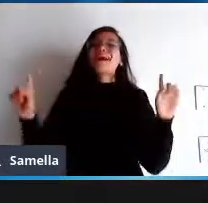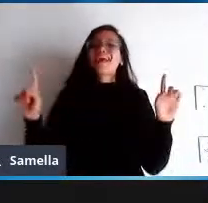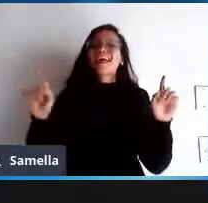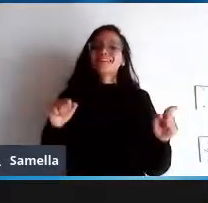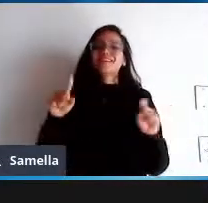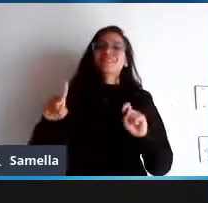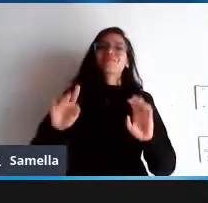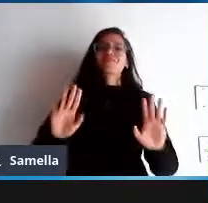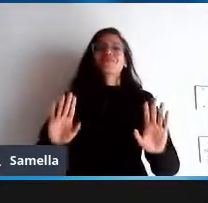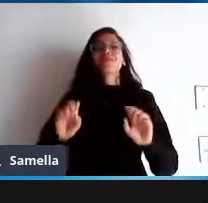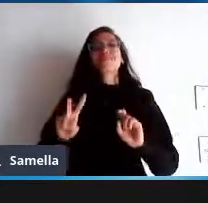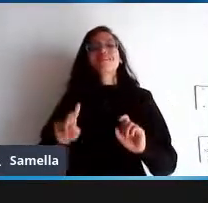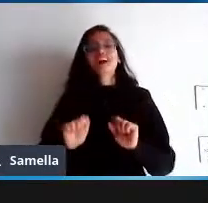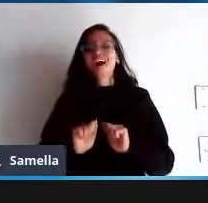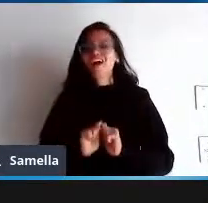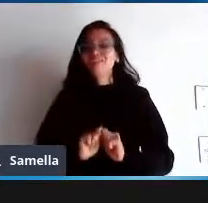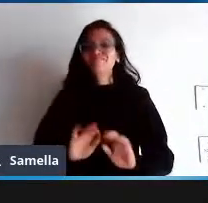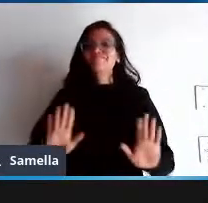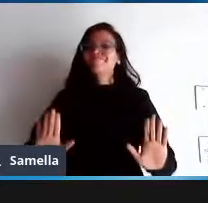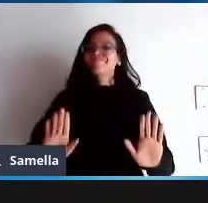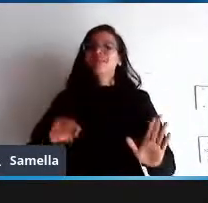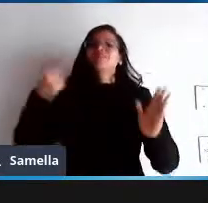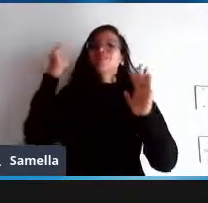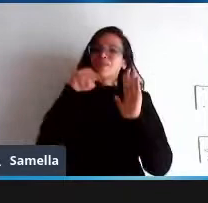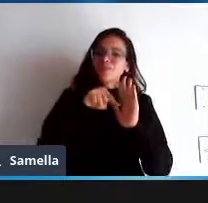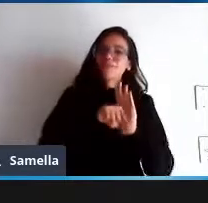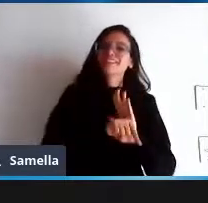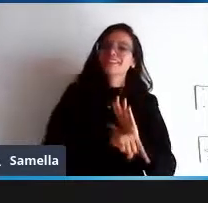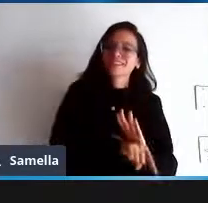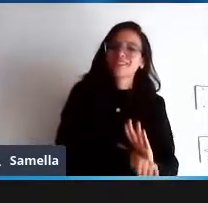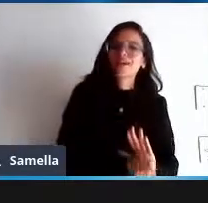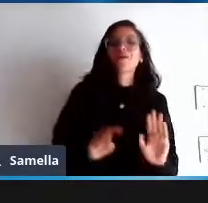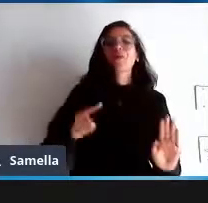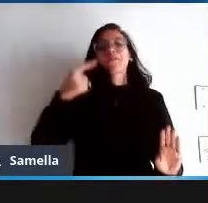tá mas aqui a gente está se referindo a